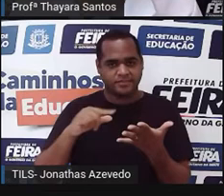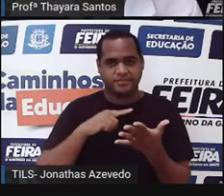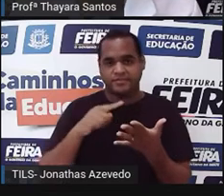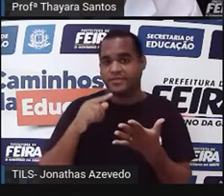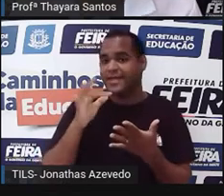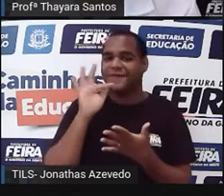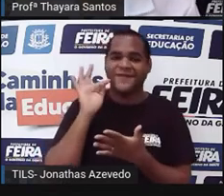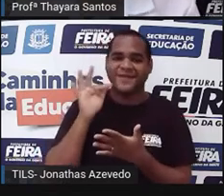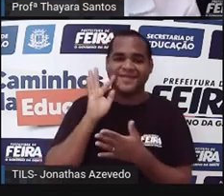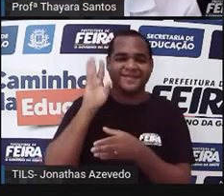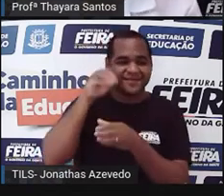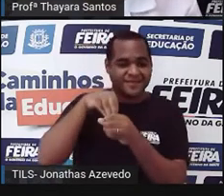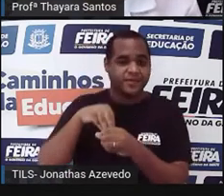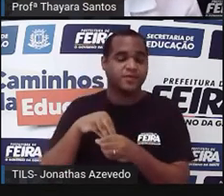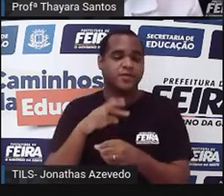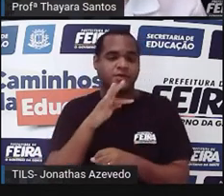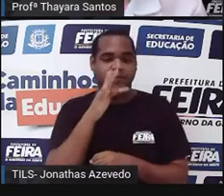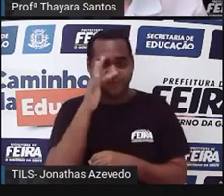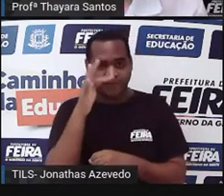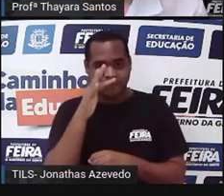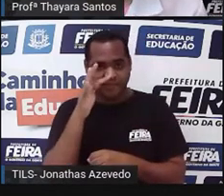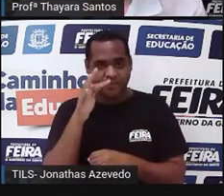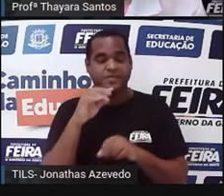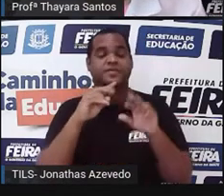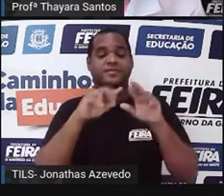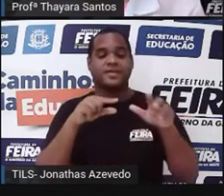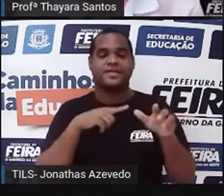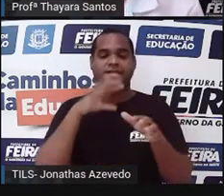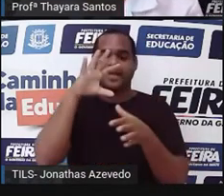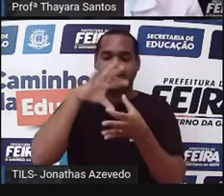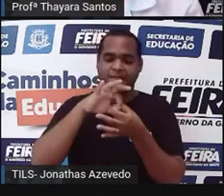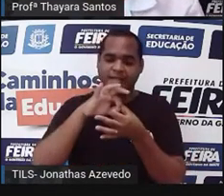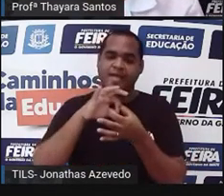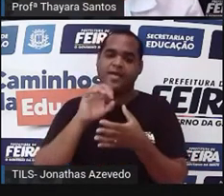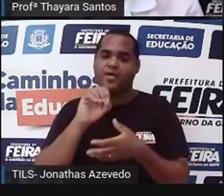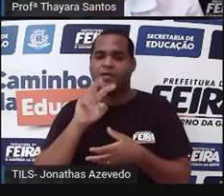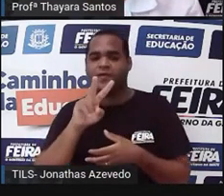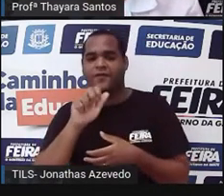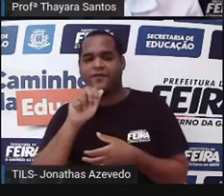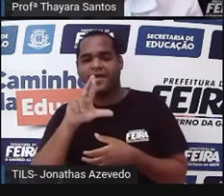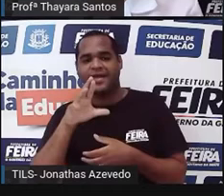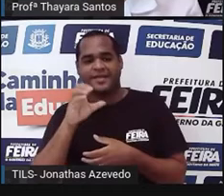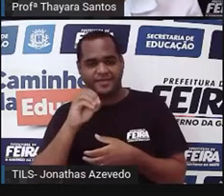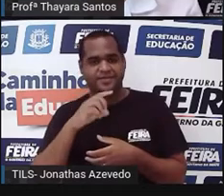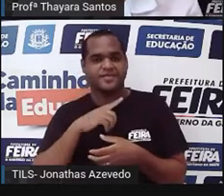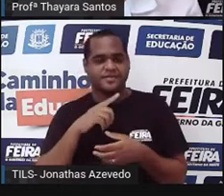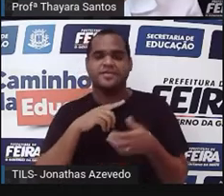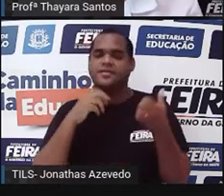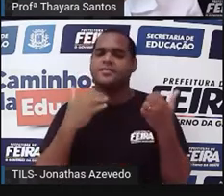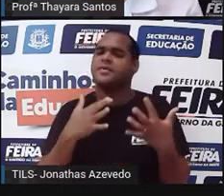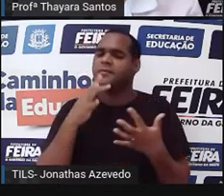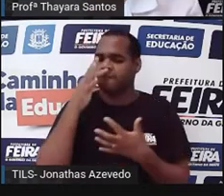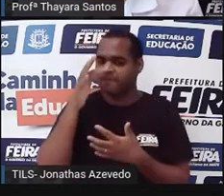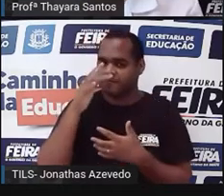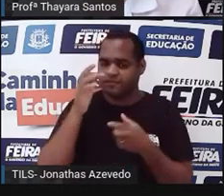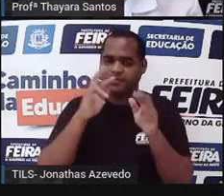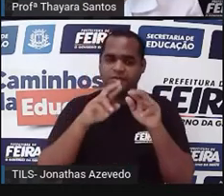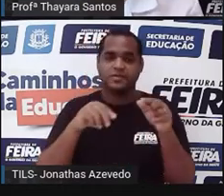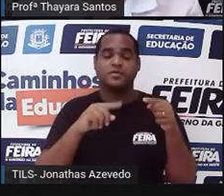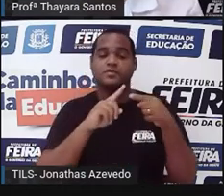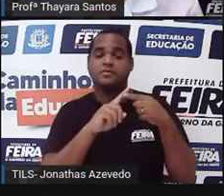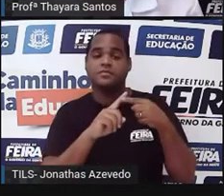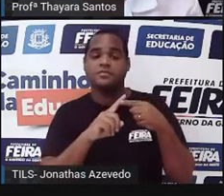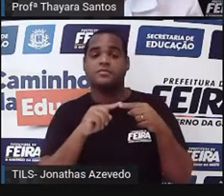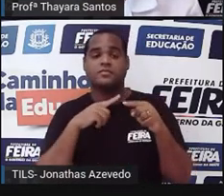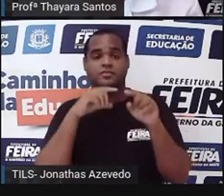feminina dessa flor, que vai estar ligada aqui a esse ovário. Então, nesse caso aqui, essa flor, ela tem três